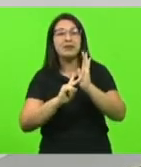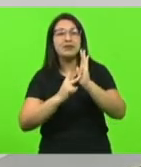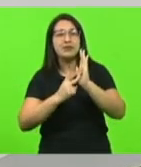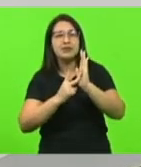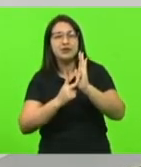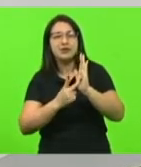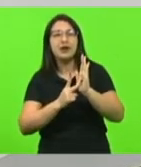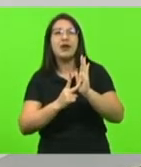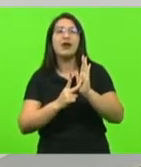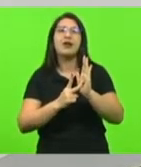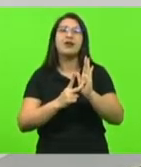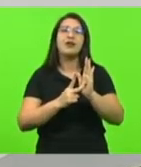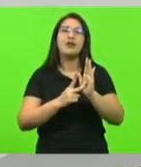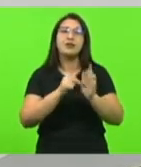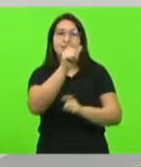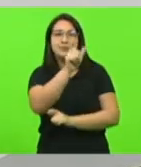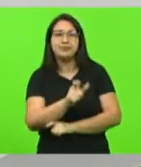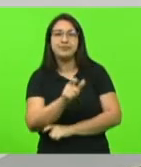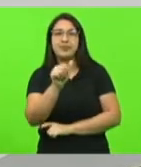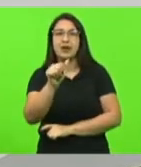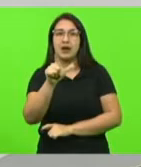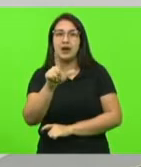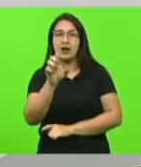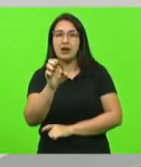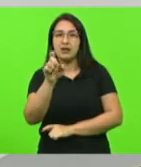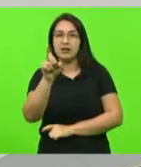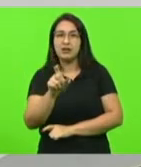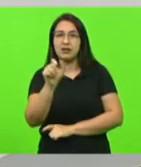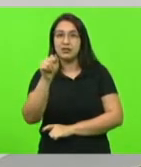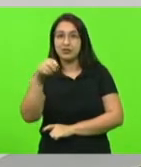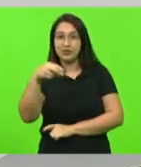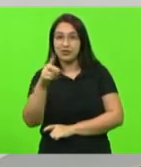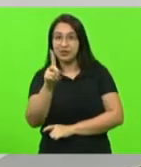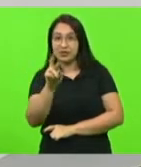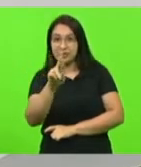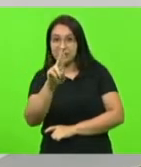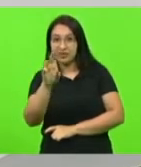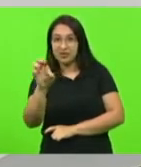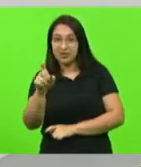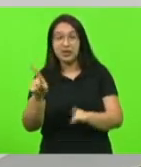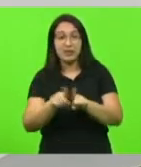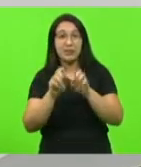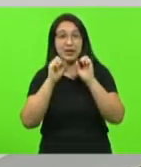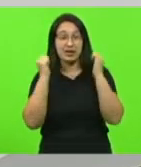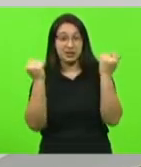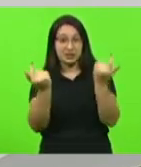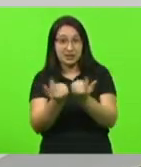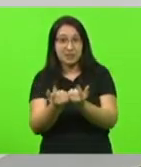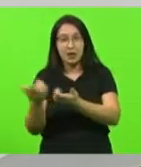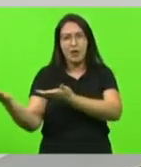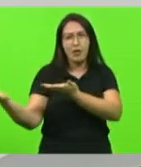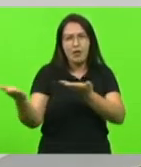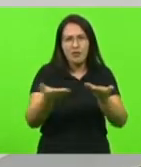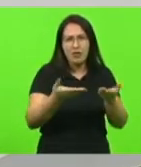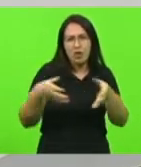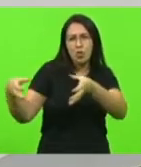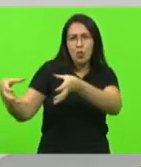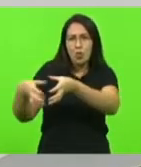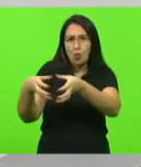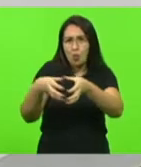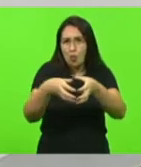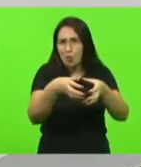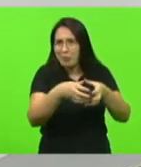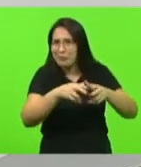Alexandre e a falesca na pessoa do Valt tiveram essa ideia convidaram um grupo de pessoas foi um dos convidados